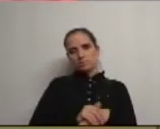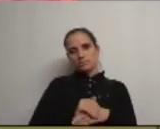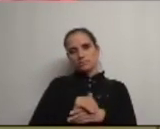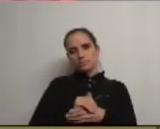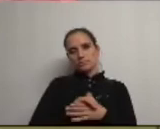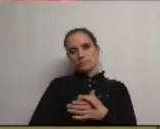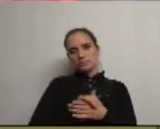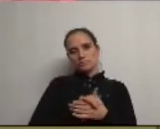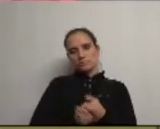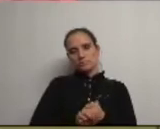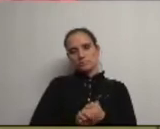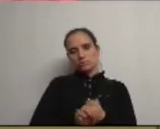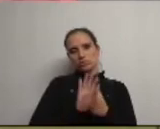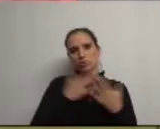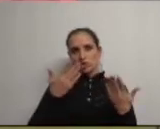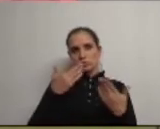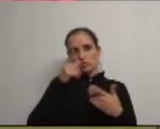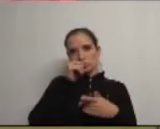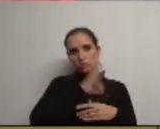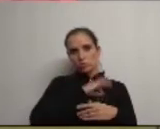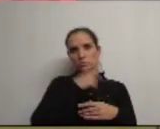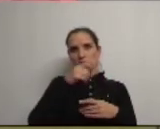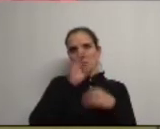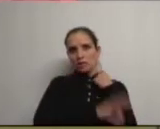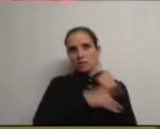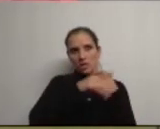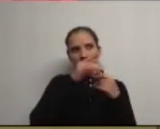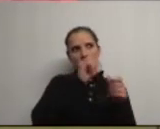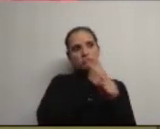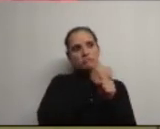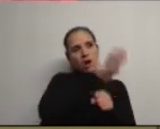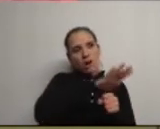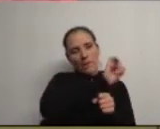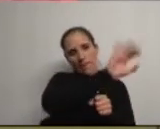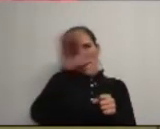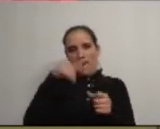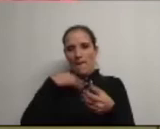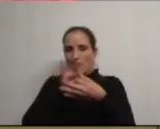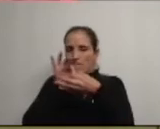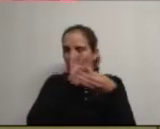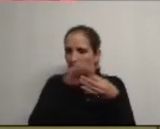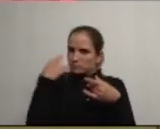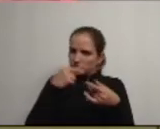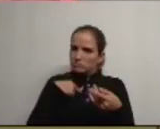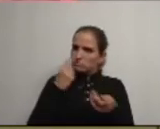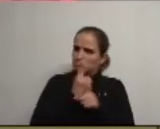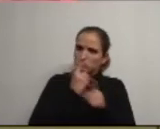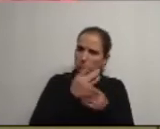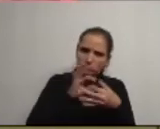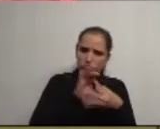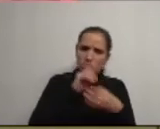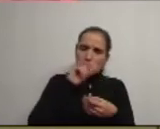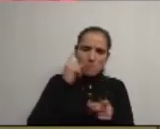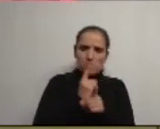agora os seus Presidentes da Junta têm suas competências e temos áreas em que nós colaboramos e tentamos colaborar o mais intensamente